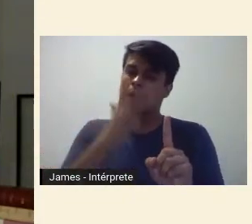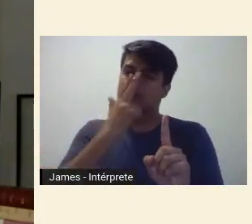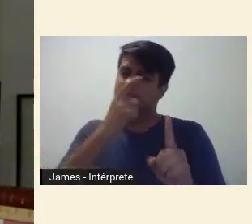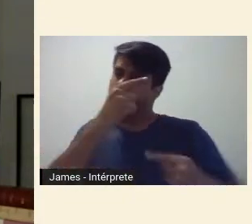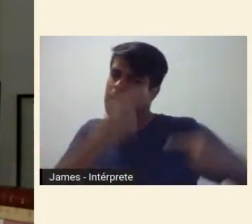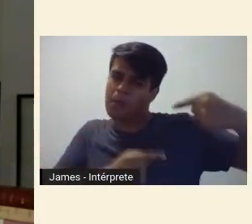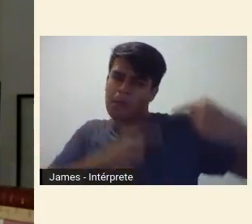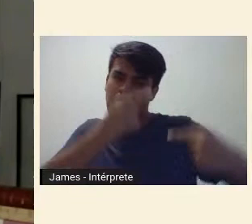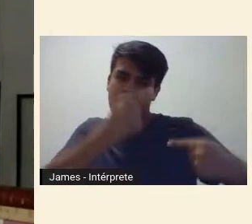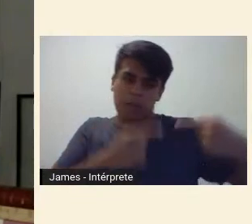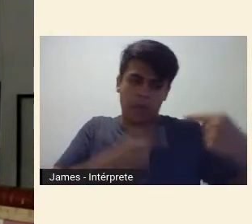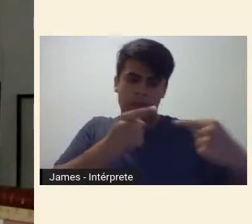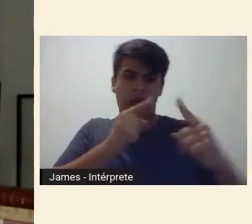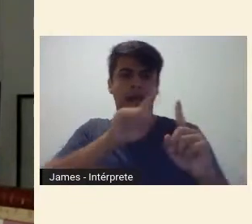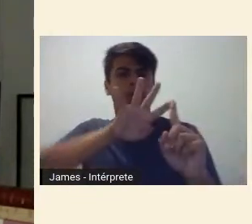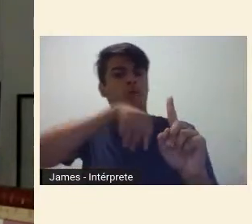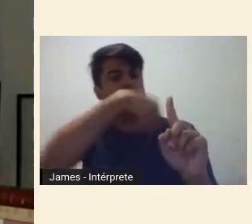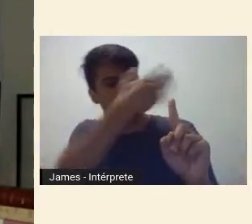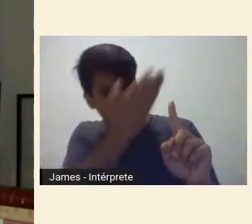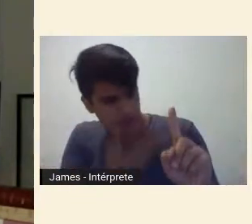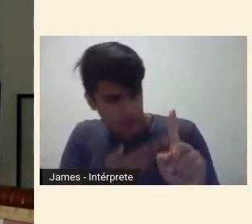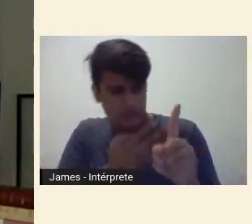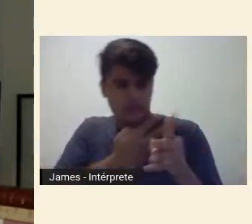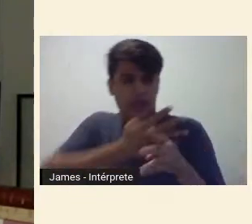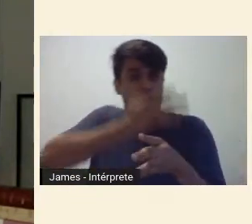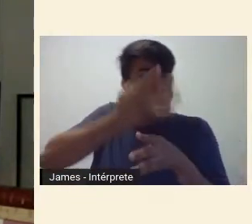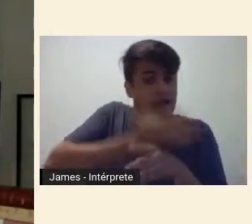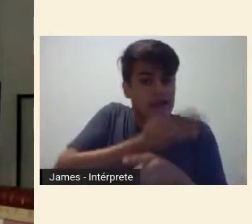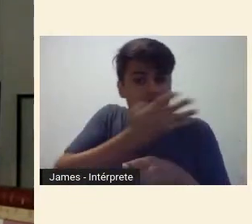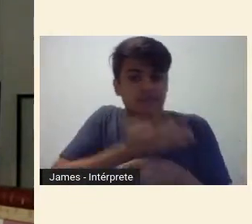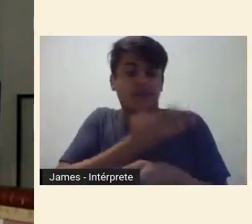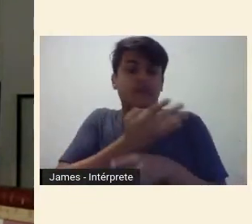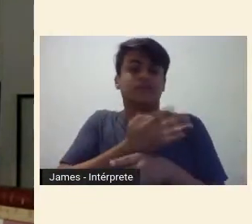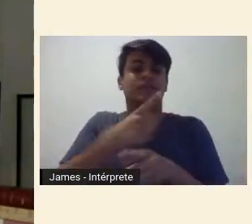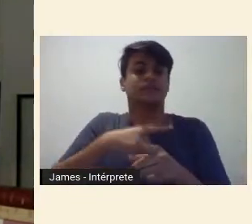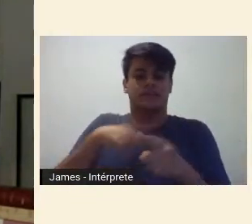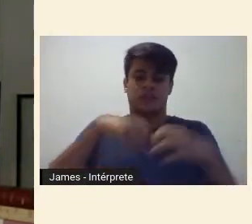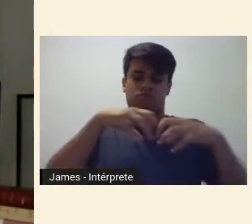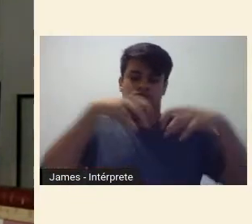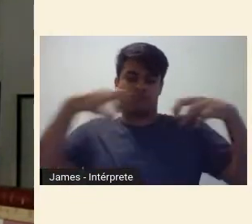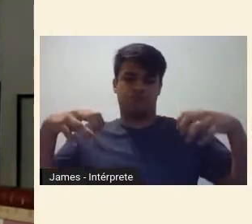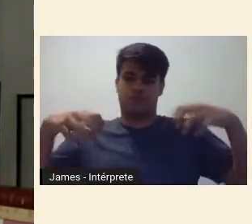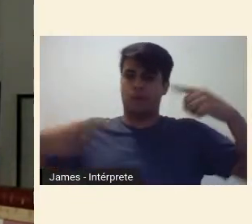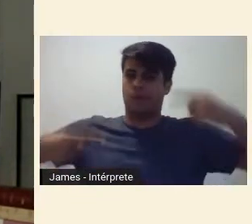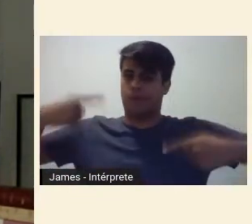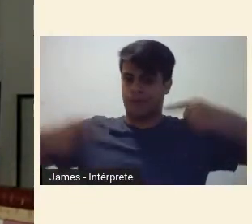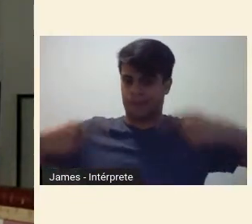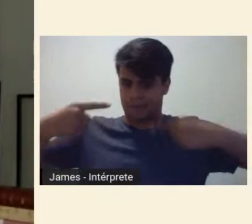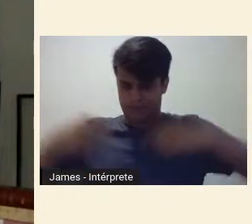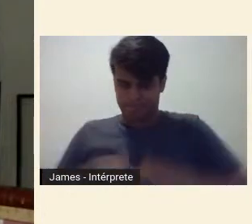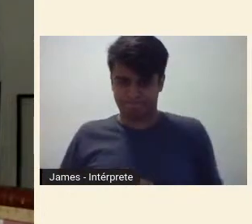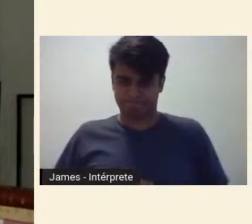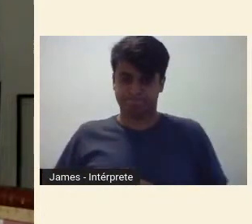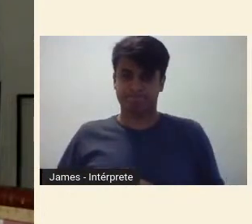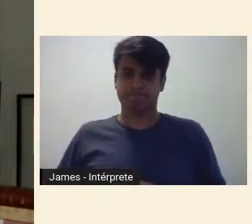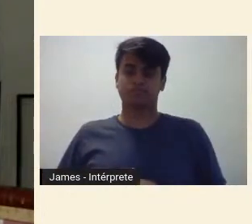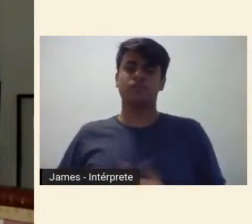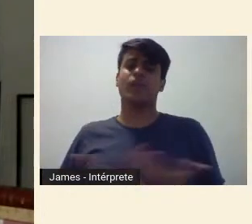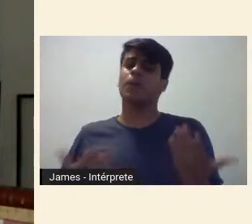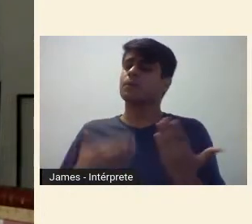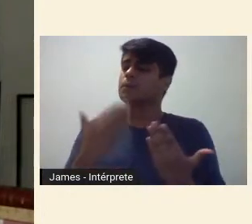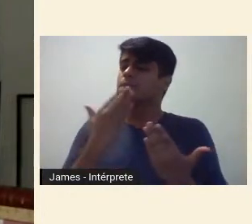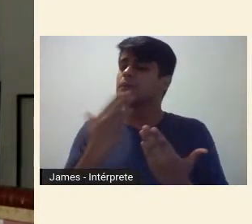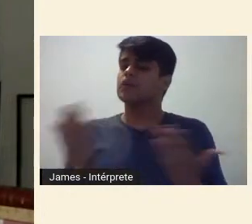reverência e a resistência configuram dois polos extremos de ação. De fato, o que se pede neste